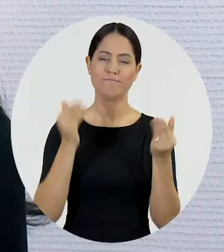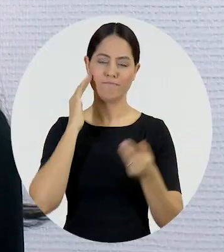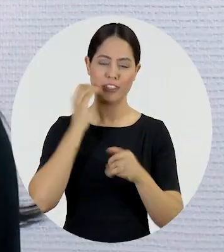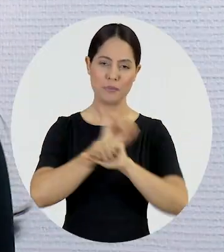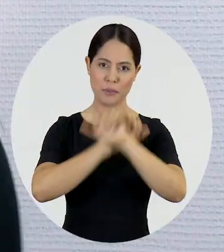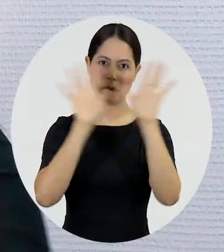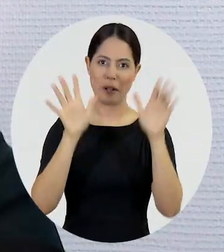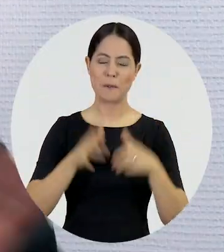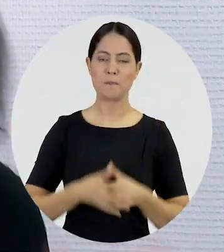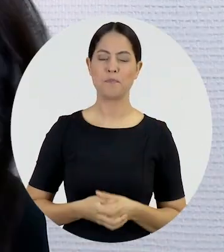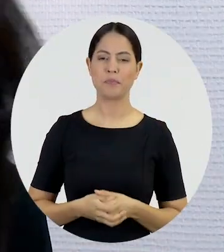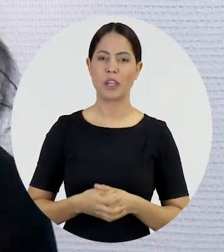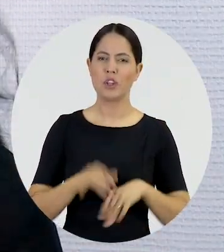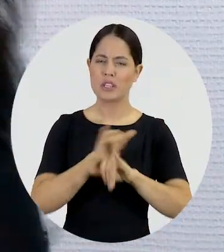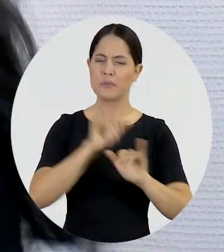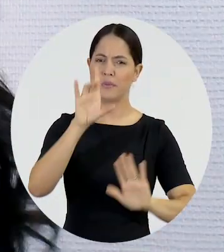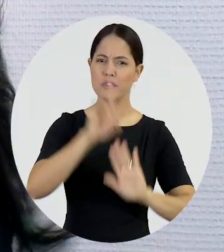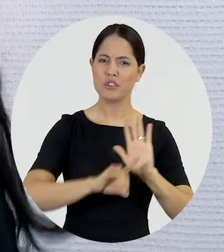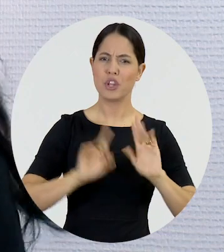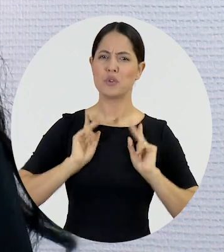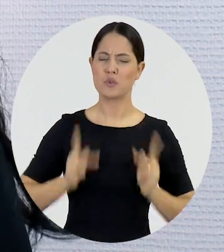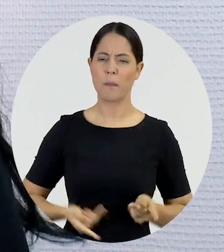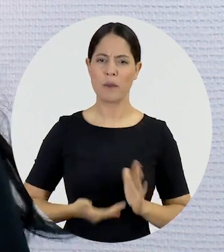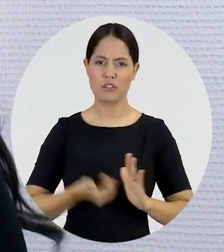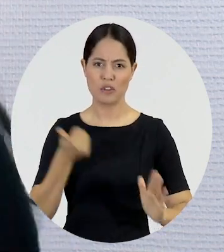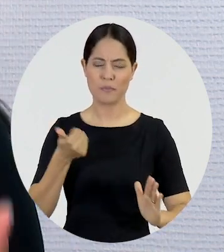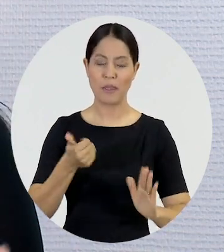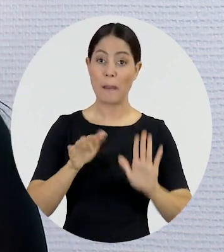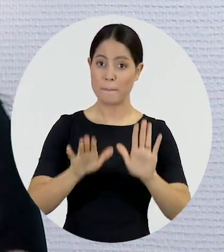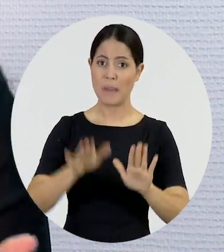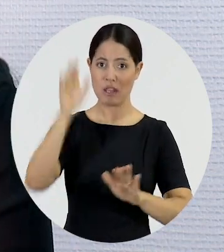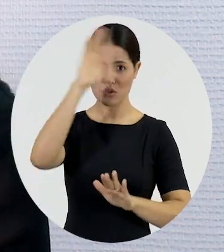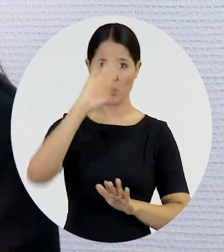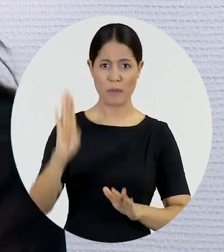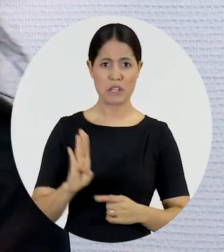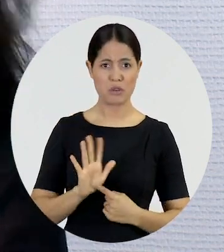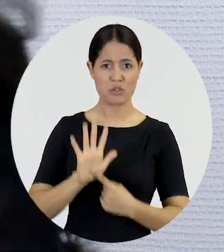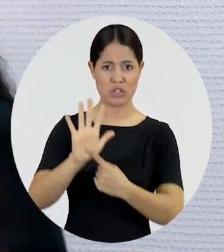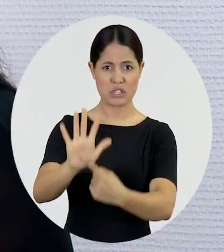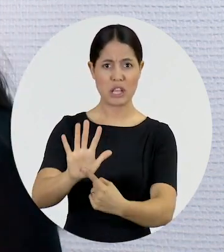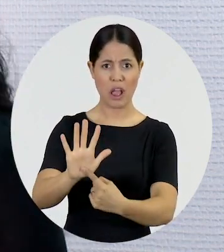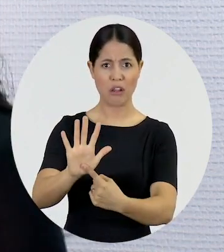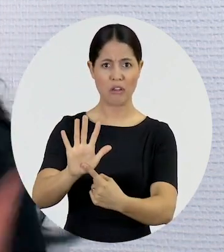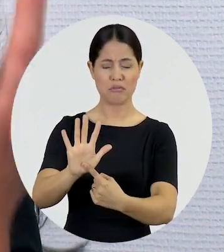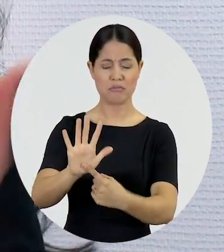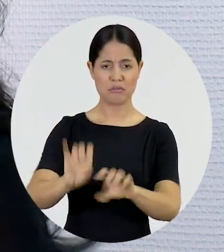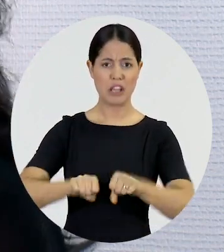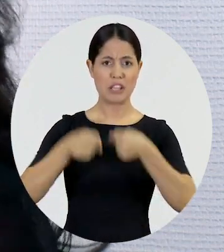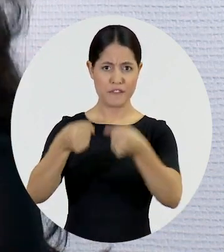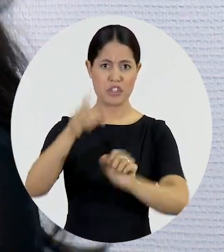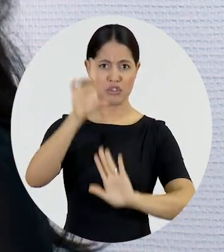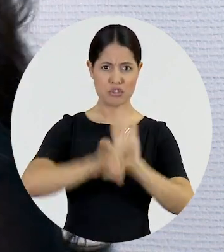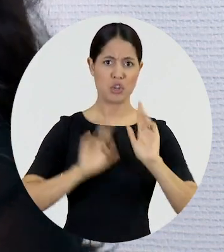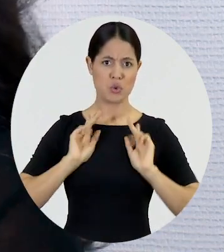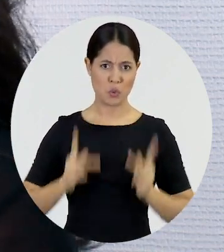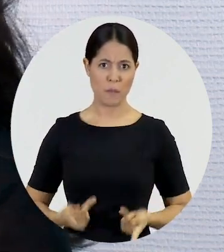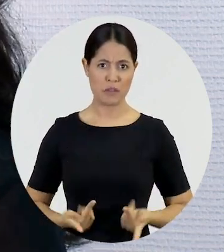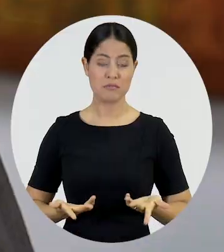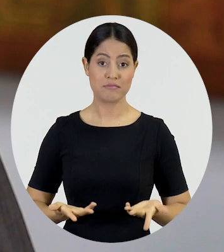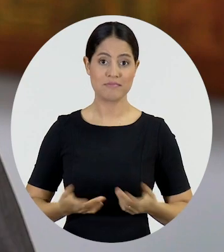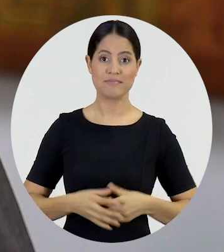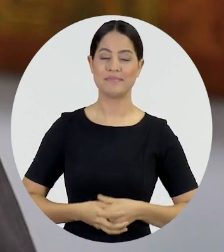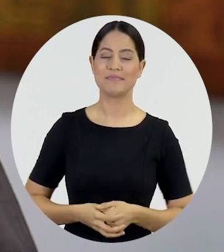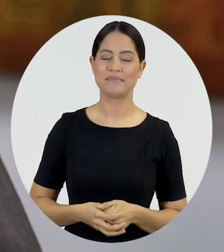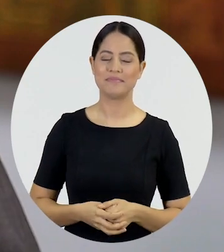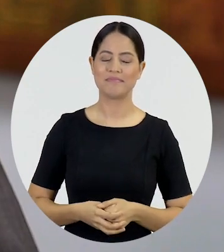Doutora, falamos muito de violações. Mas aí vem a pergunta, o Brasil se destaca, de alguma forma, na defesa dos direitos humanos?